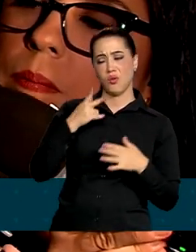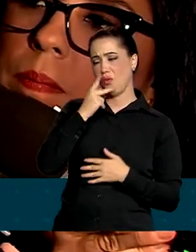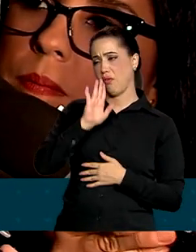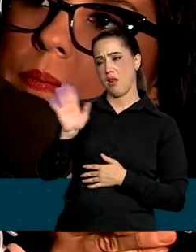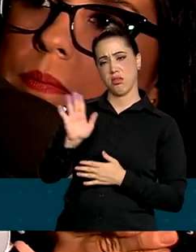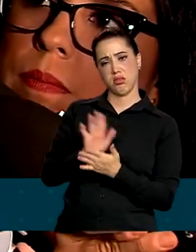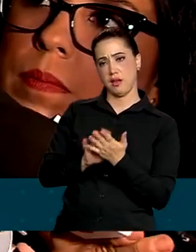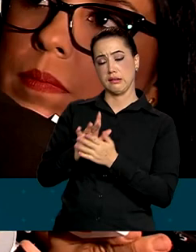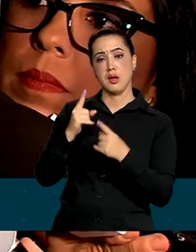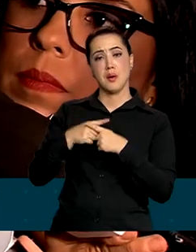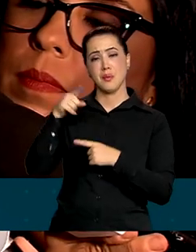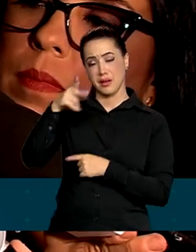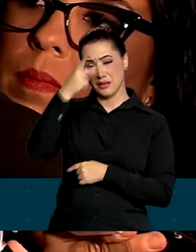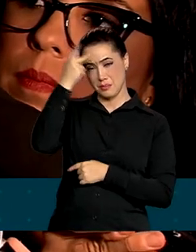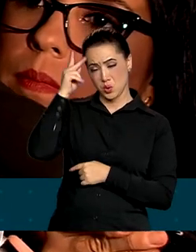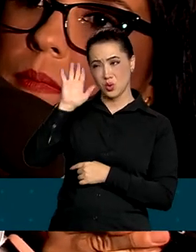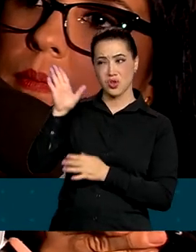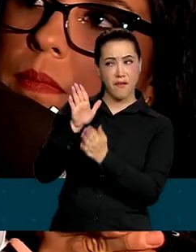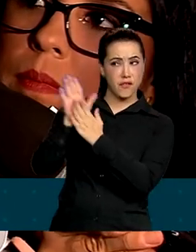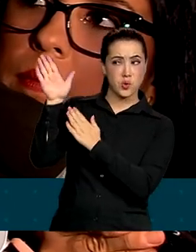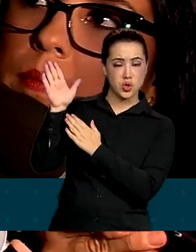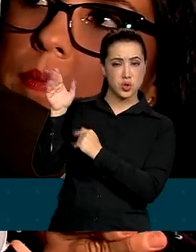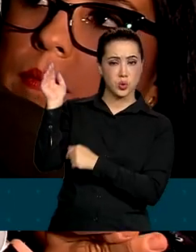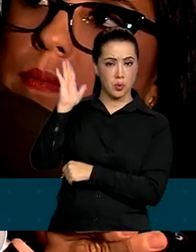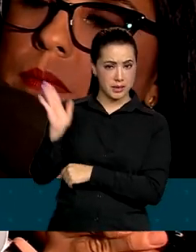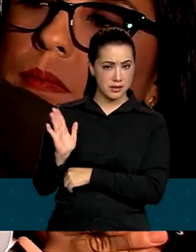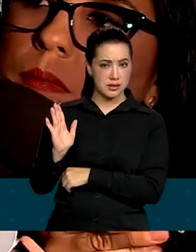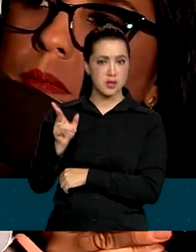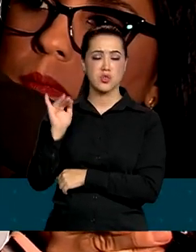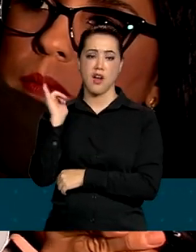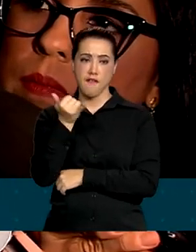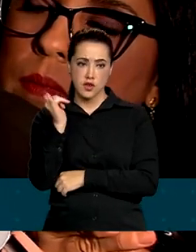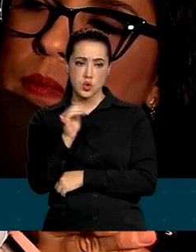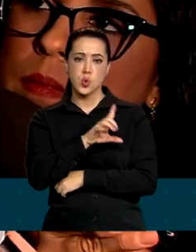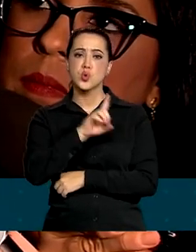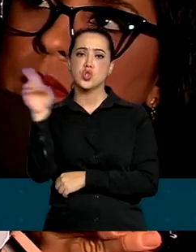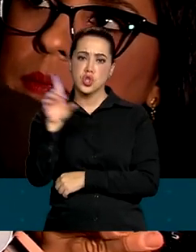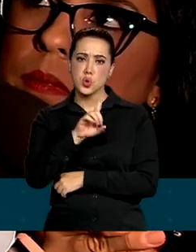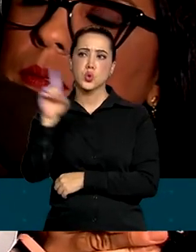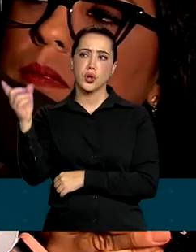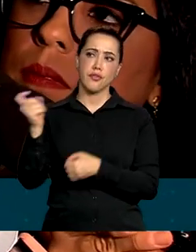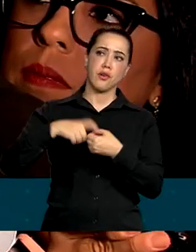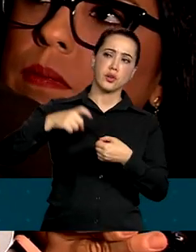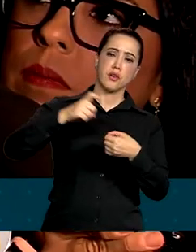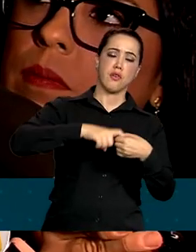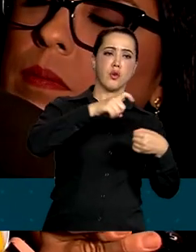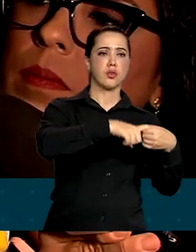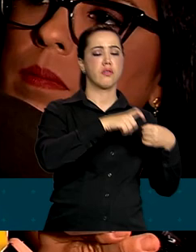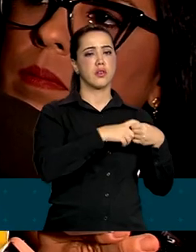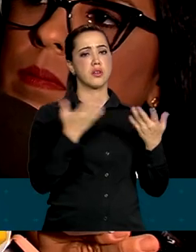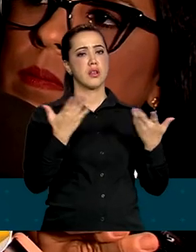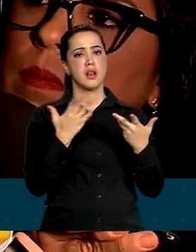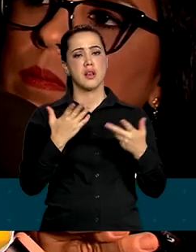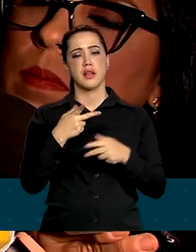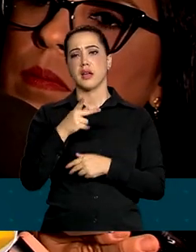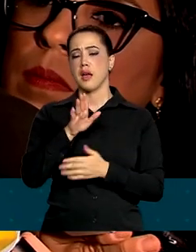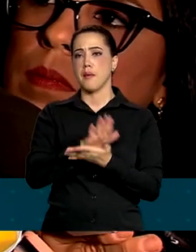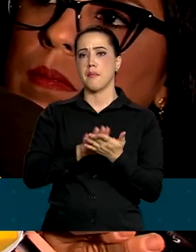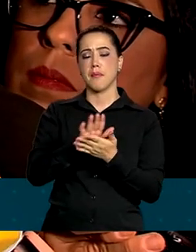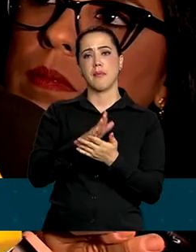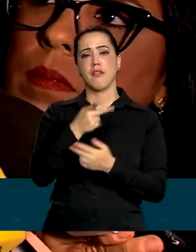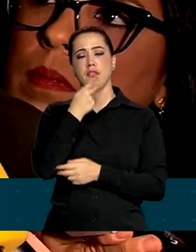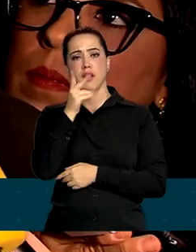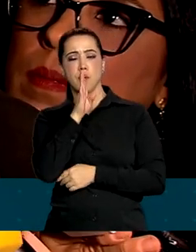já marcou tantas datas. Daqui a pouco ele marca uma data para tentar virar notícia. Acho que ele fica marcando data para tentar parar de se falar sobre as